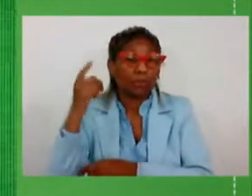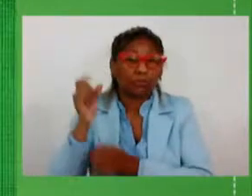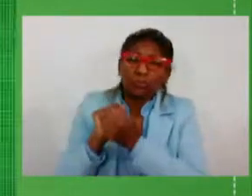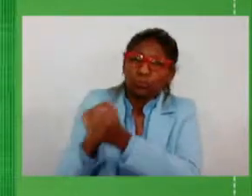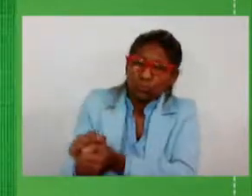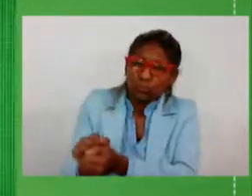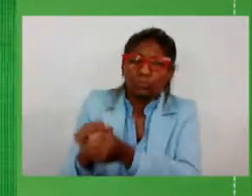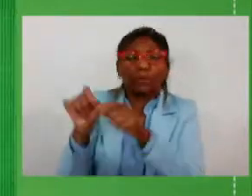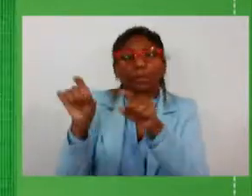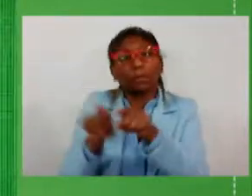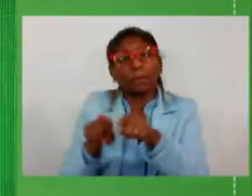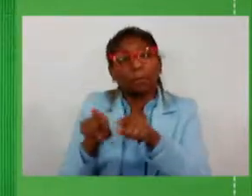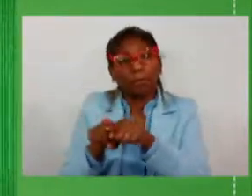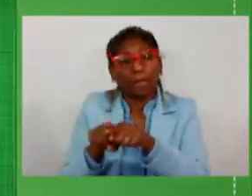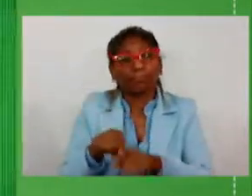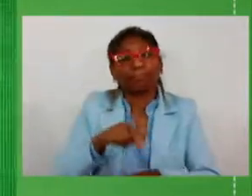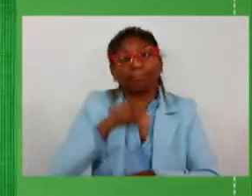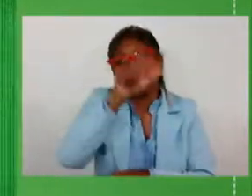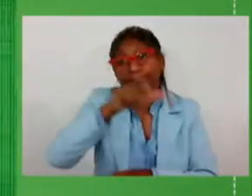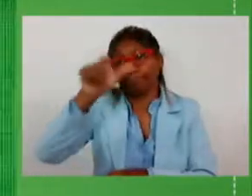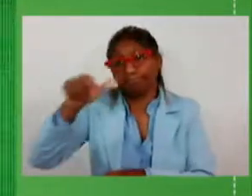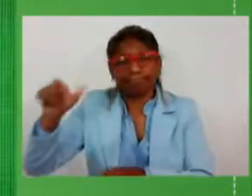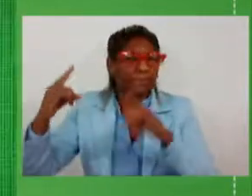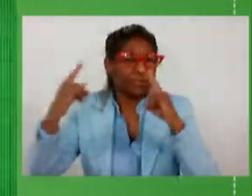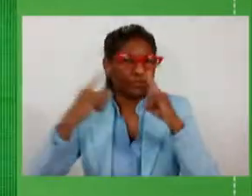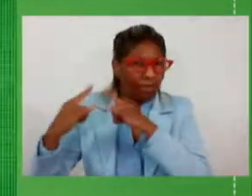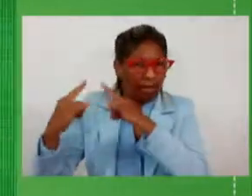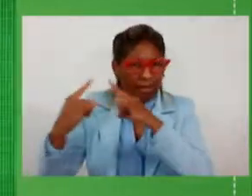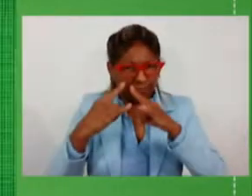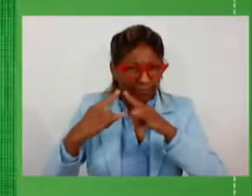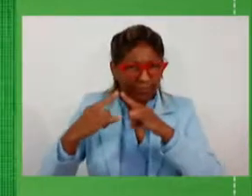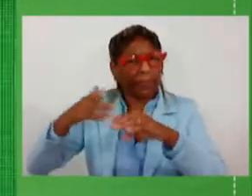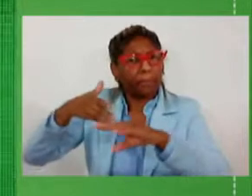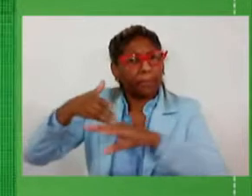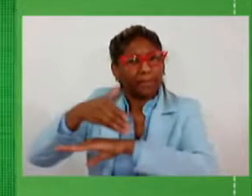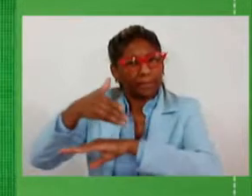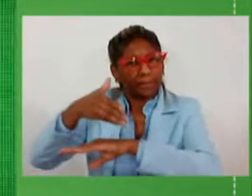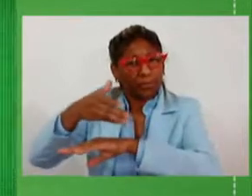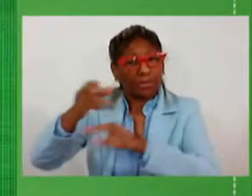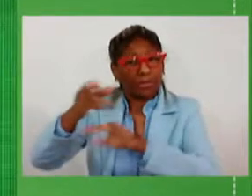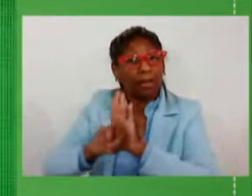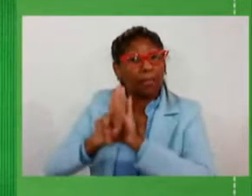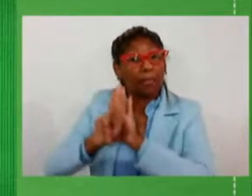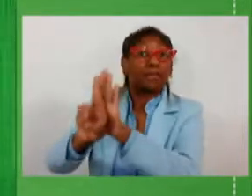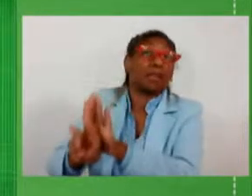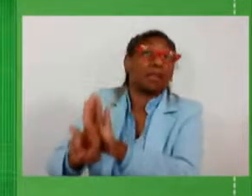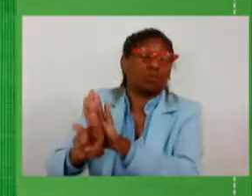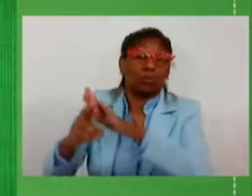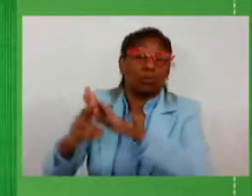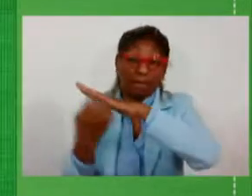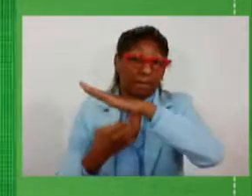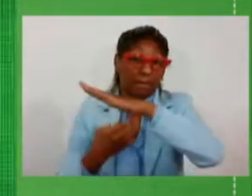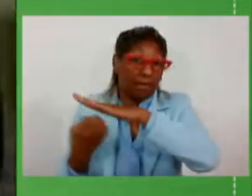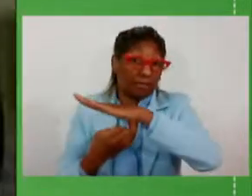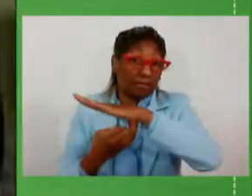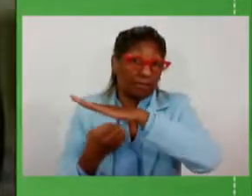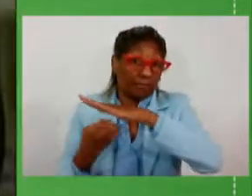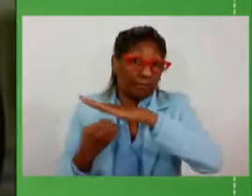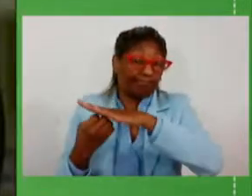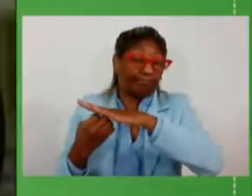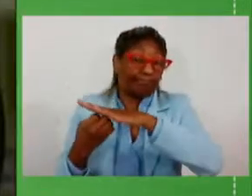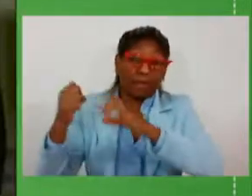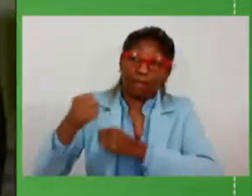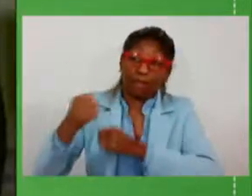das entidades que vejo aqui muitas delas que representam a indústria a força do